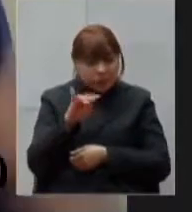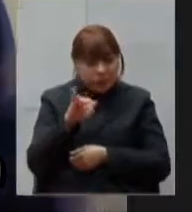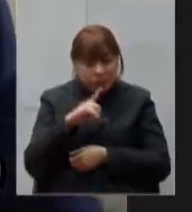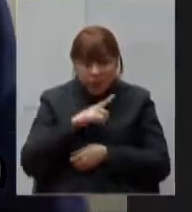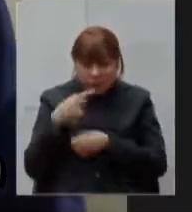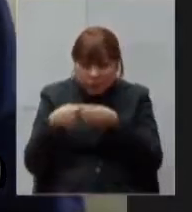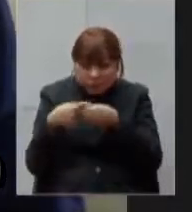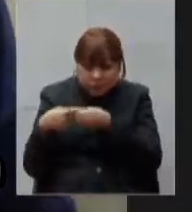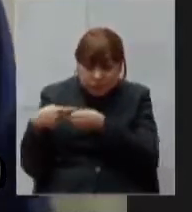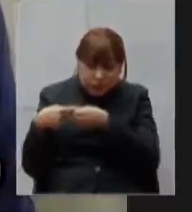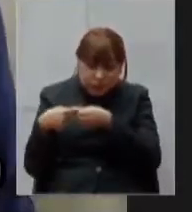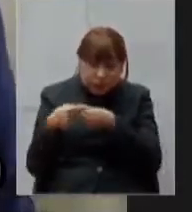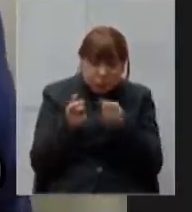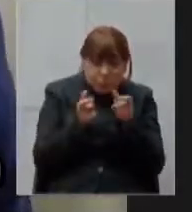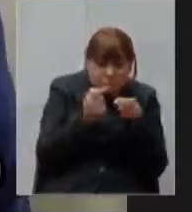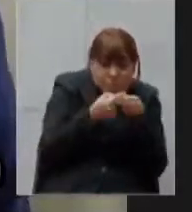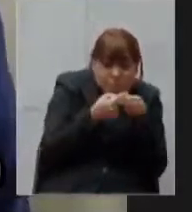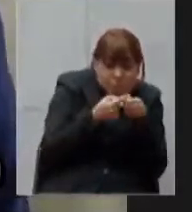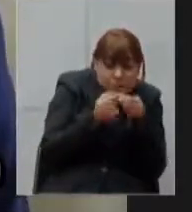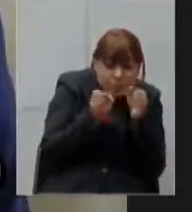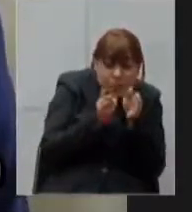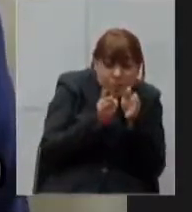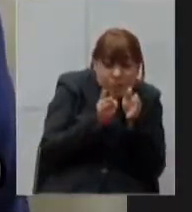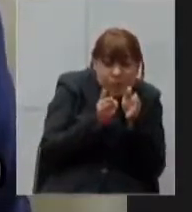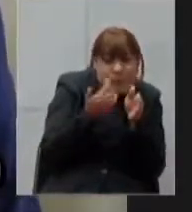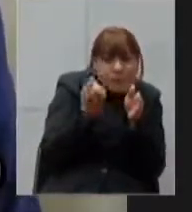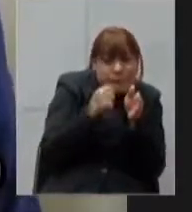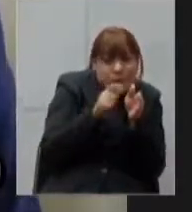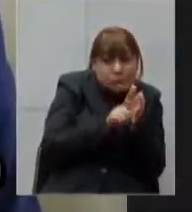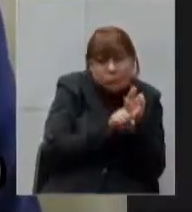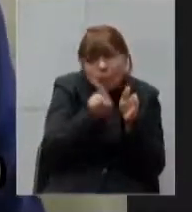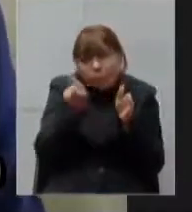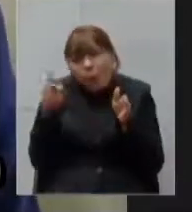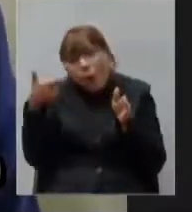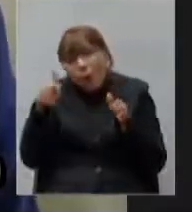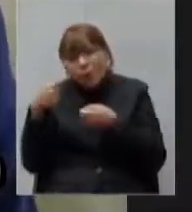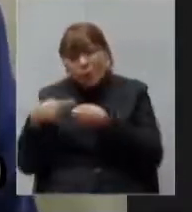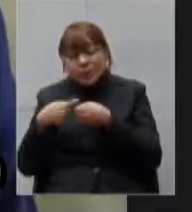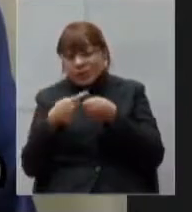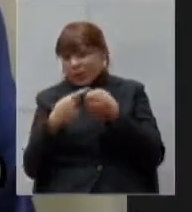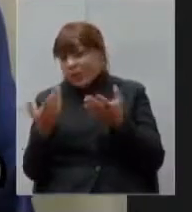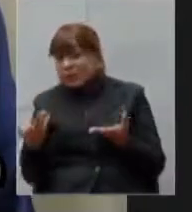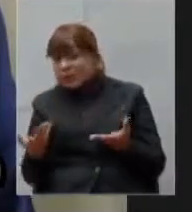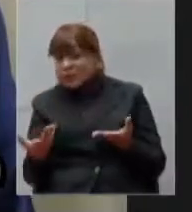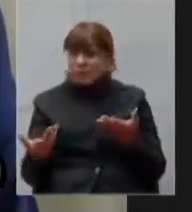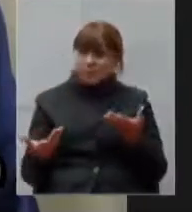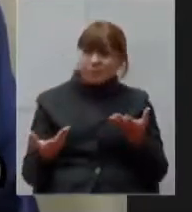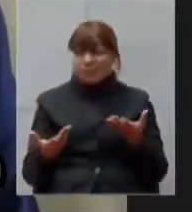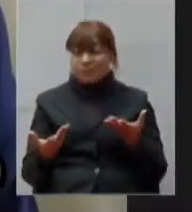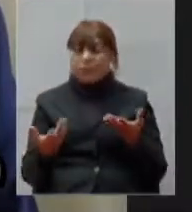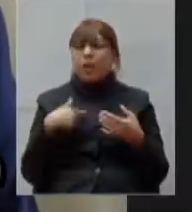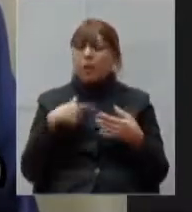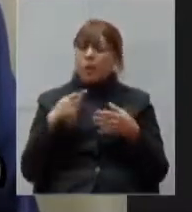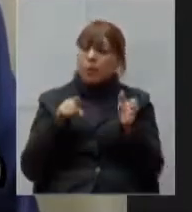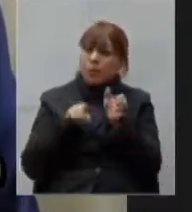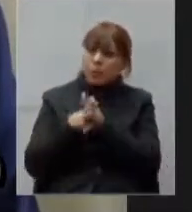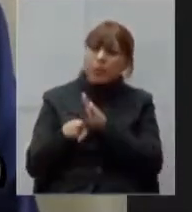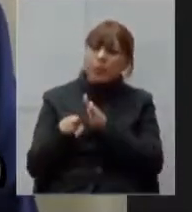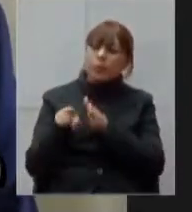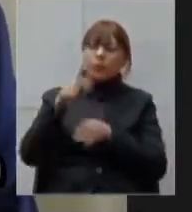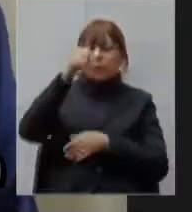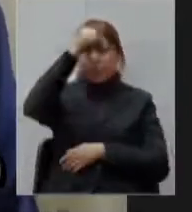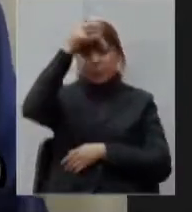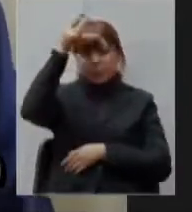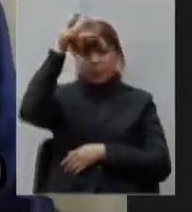dos outros municípios de maior de porte então faço a seguinte pergunta para o prefeito Almas de Juiz de